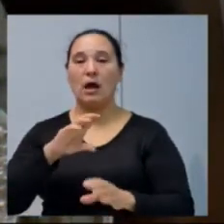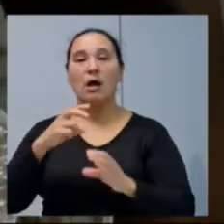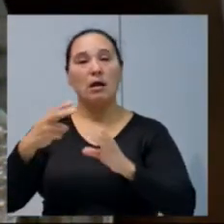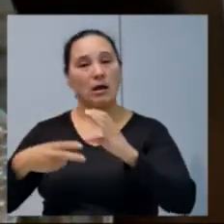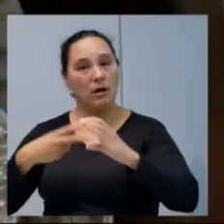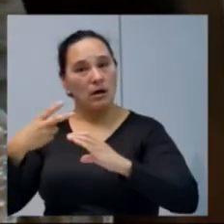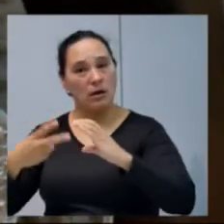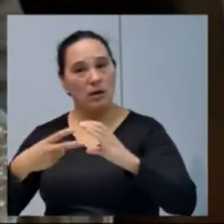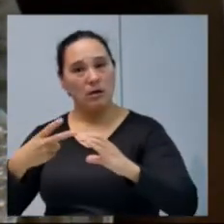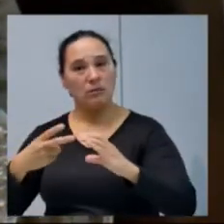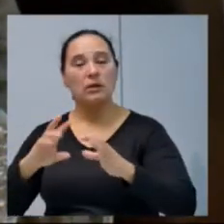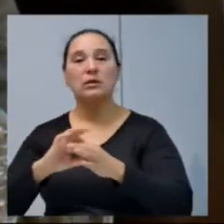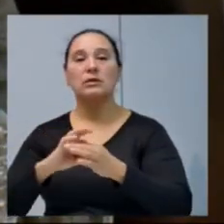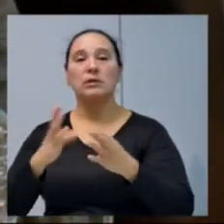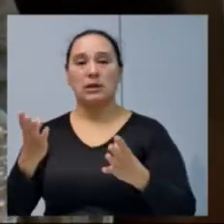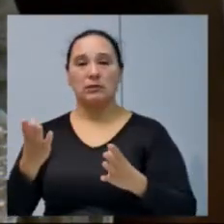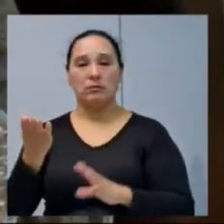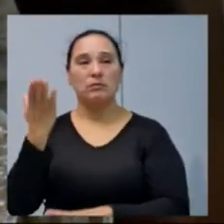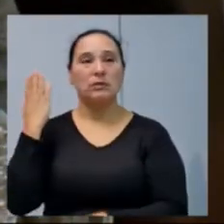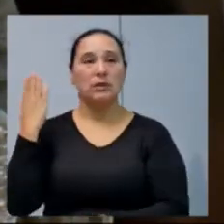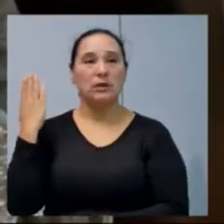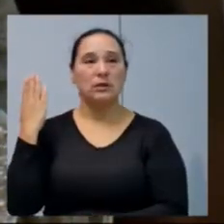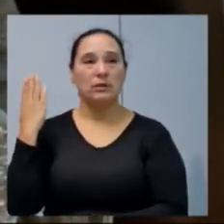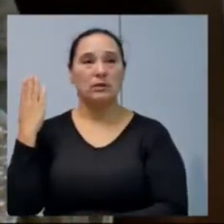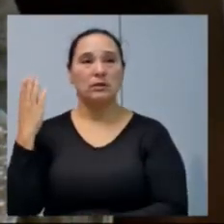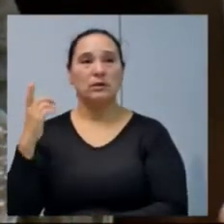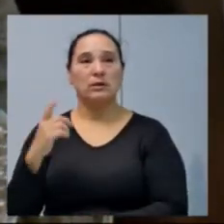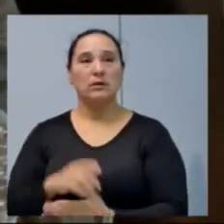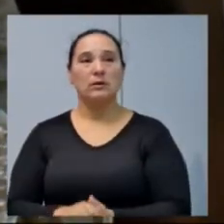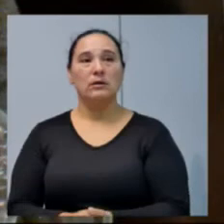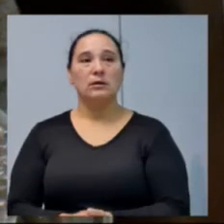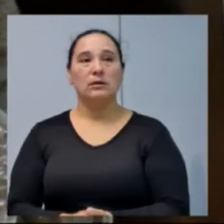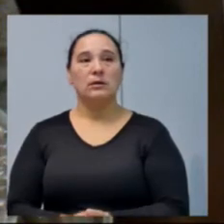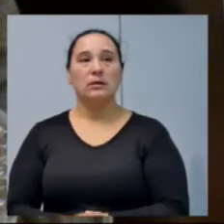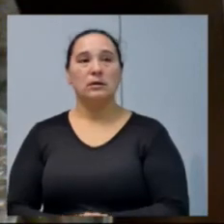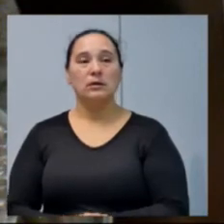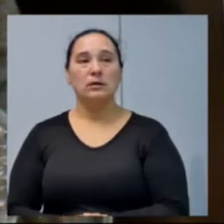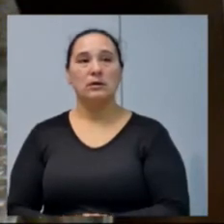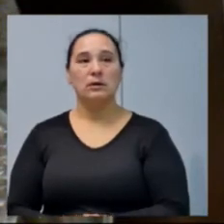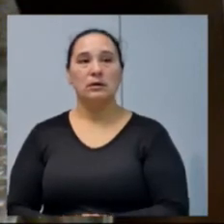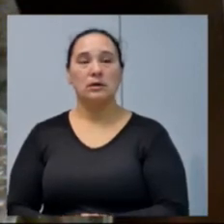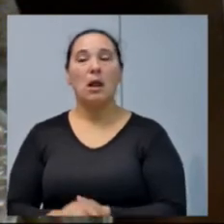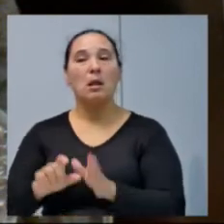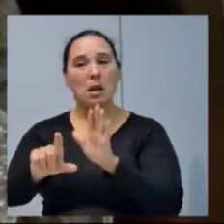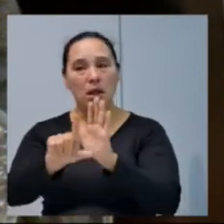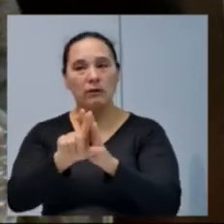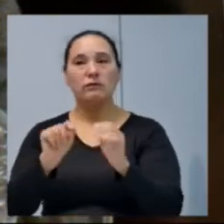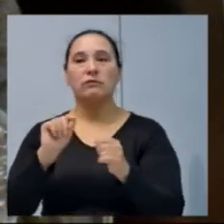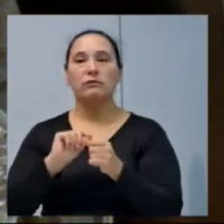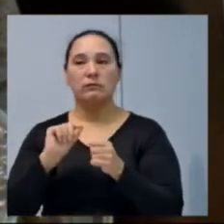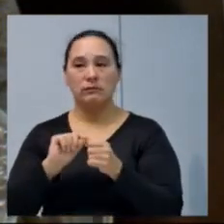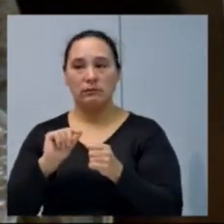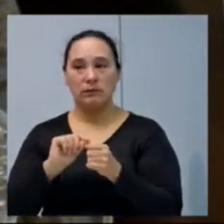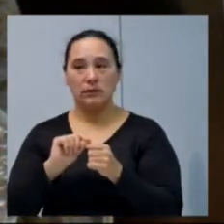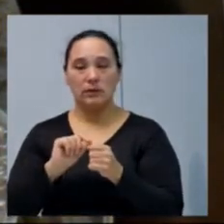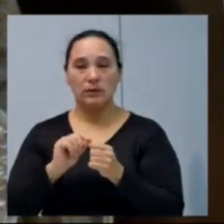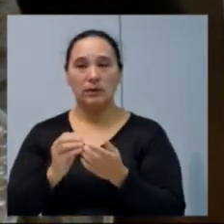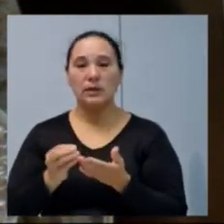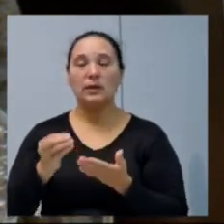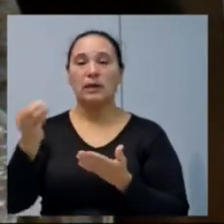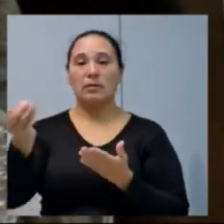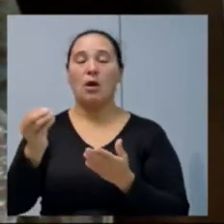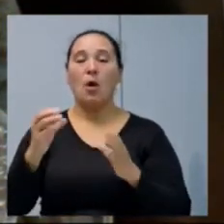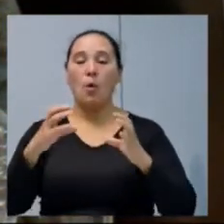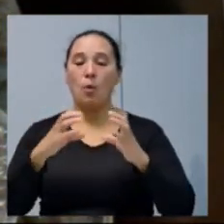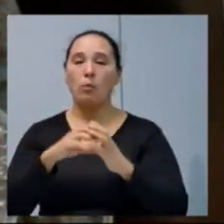autorização na época, algumas leis foram feitas para repassar para clube de